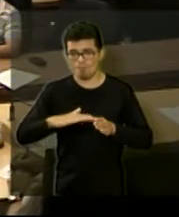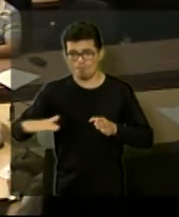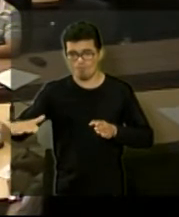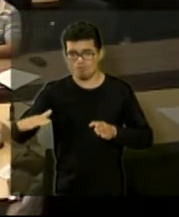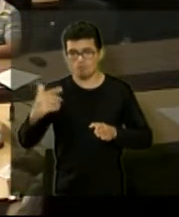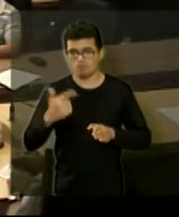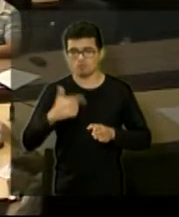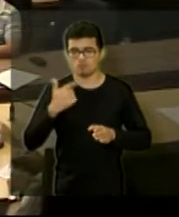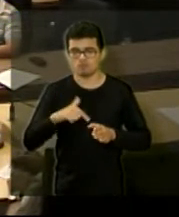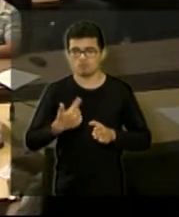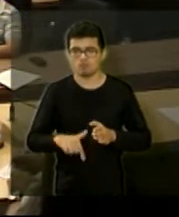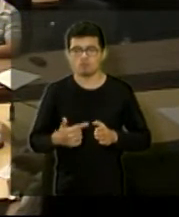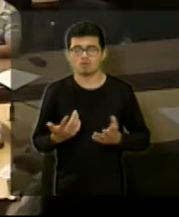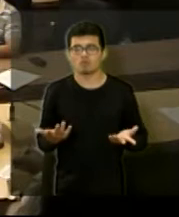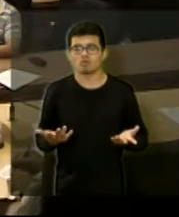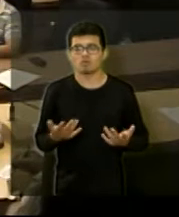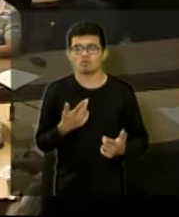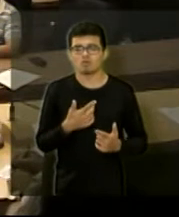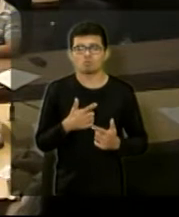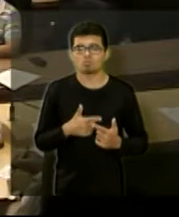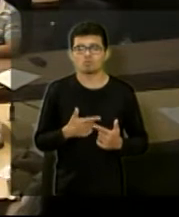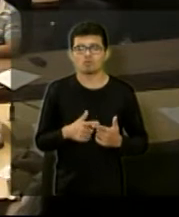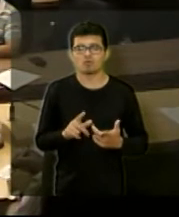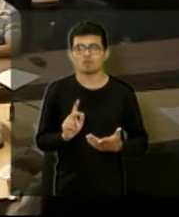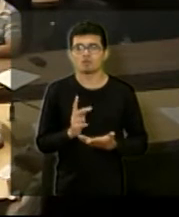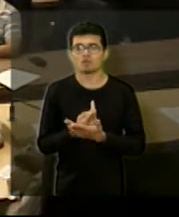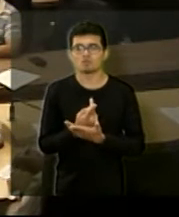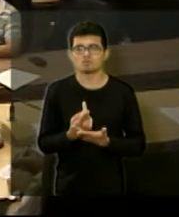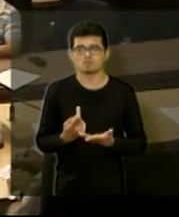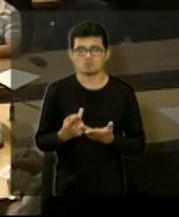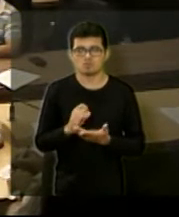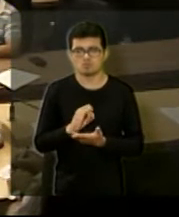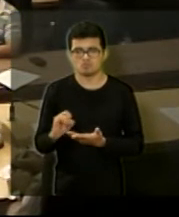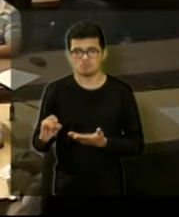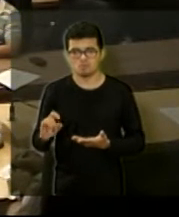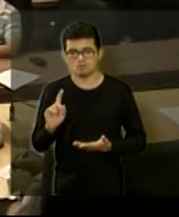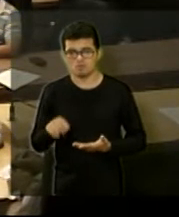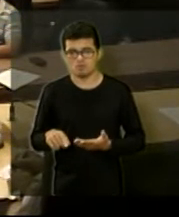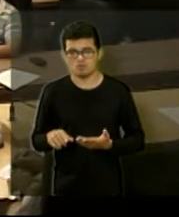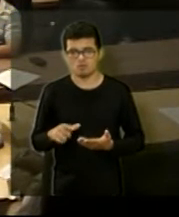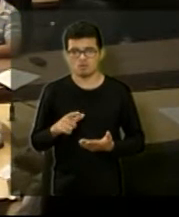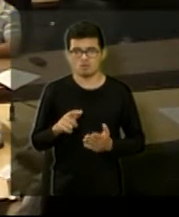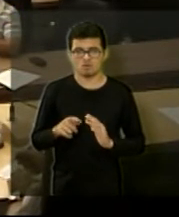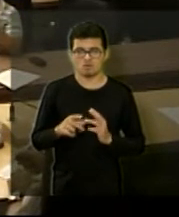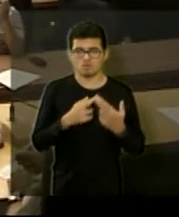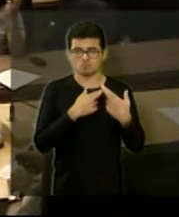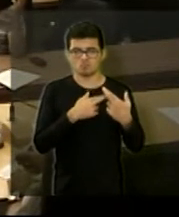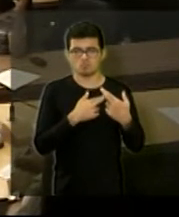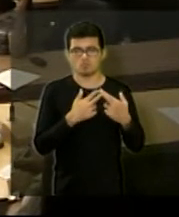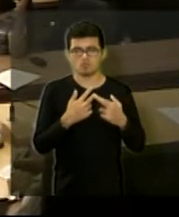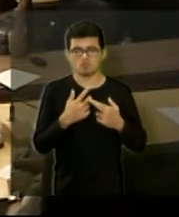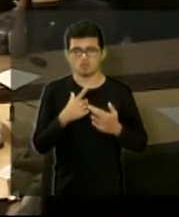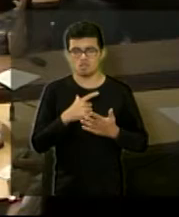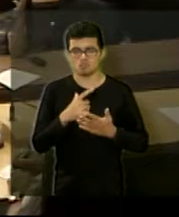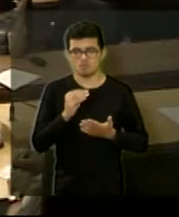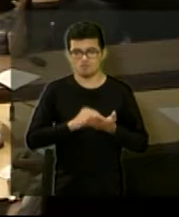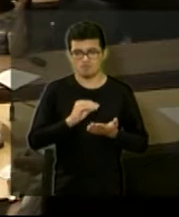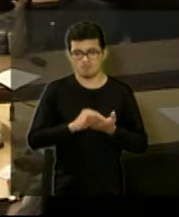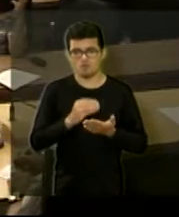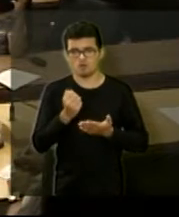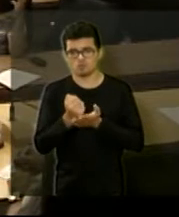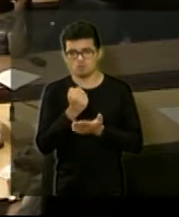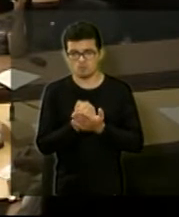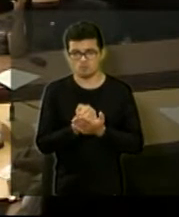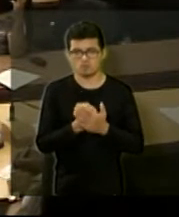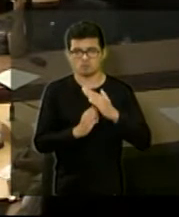buracos queria saber de vocês o está acontecendo se a falha do DAE se a falha da empresa se é um contrato com a empresa porque